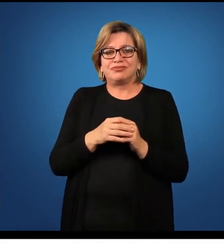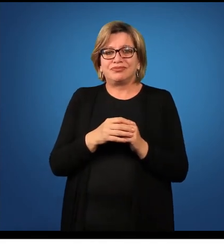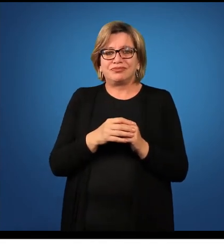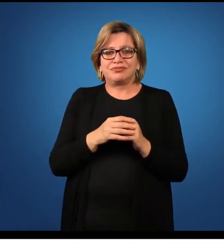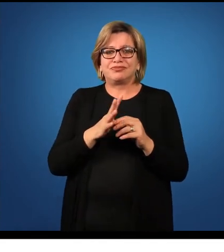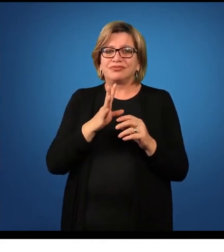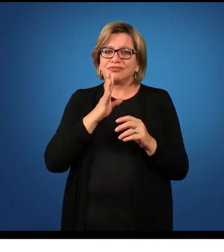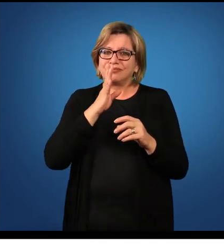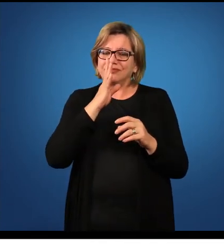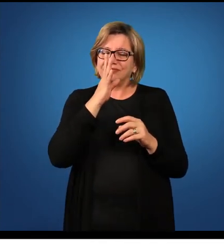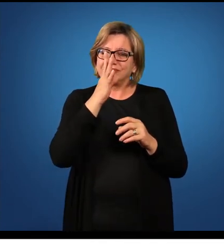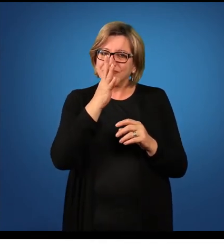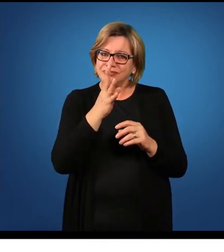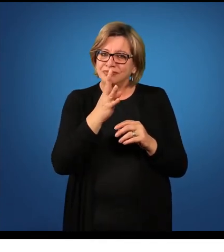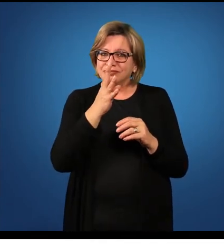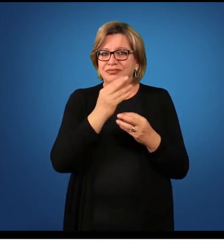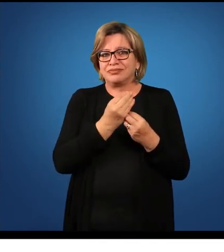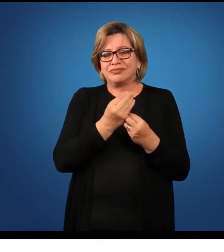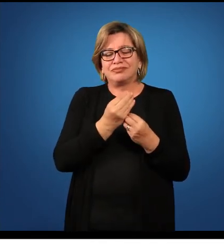acusativo,